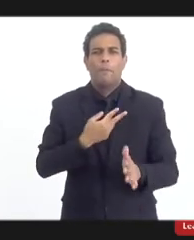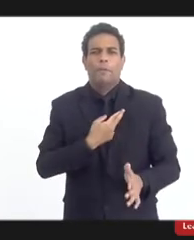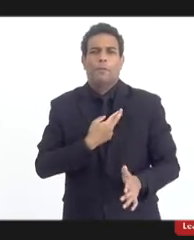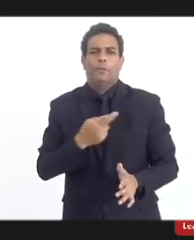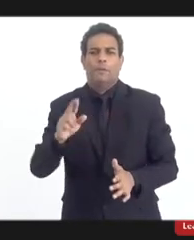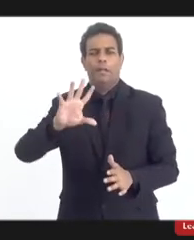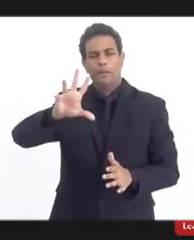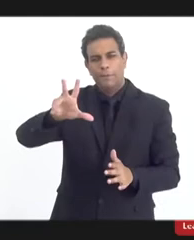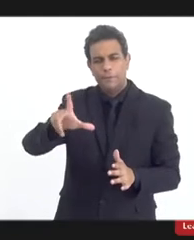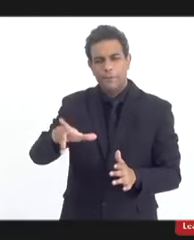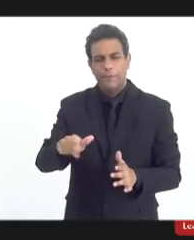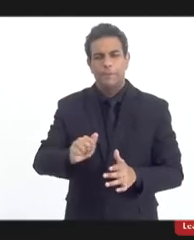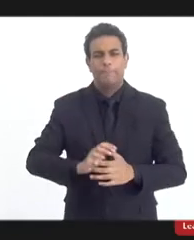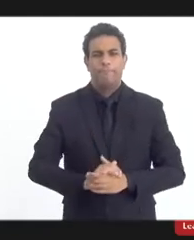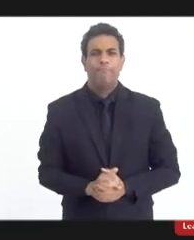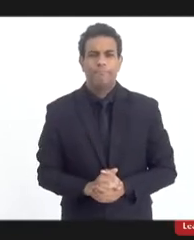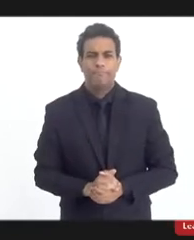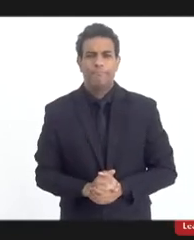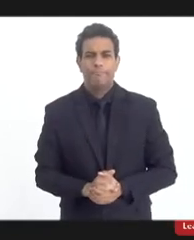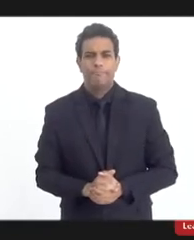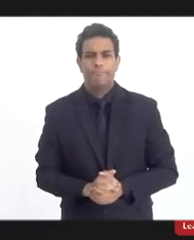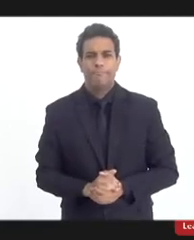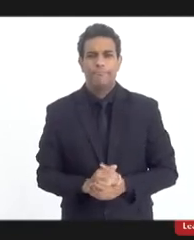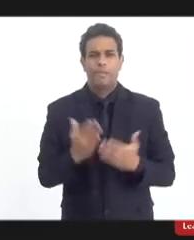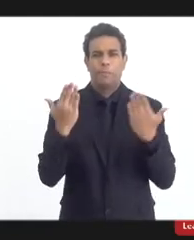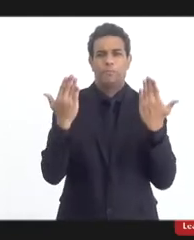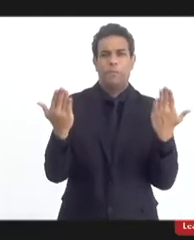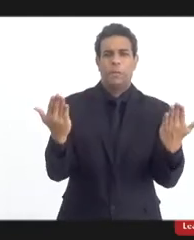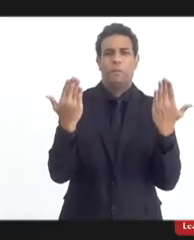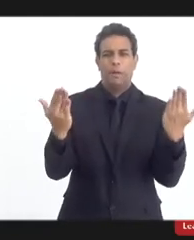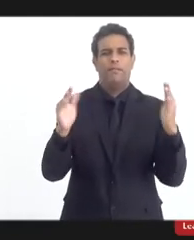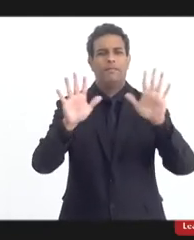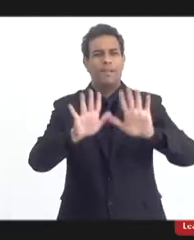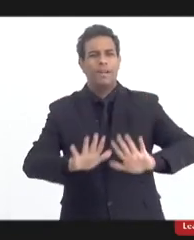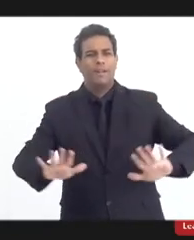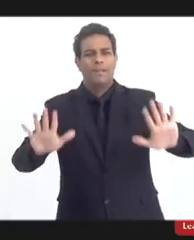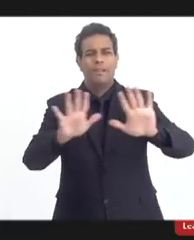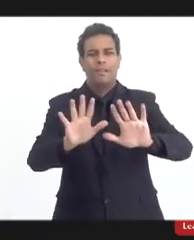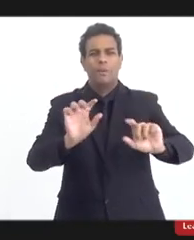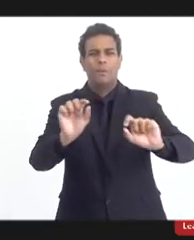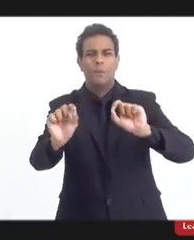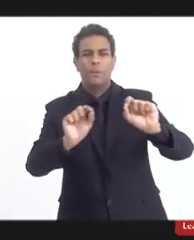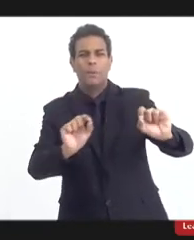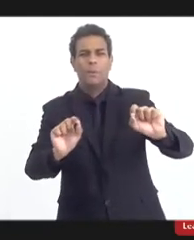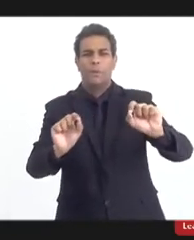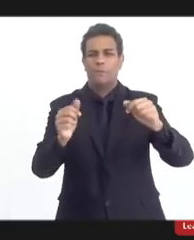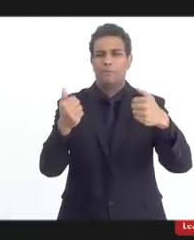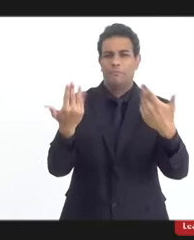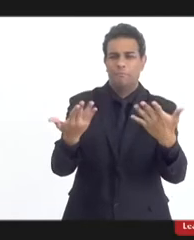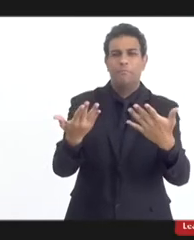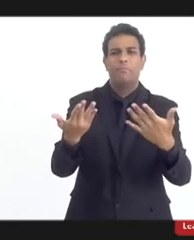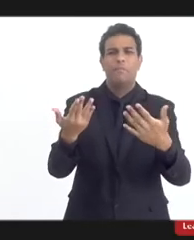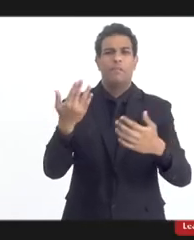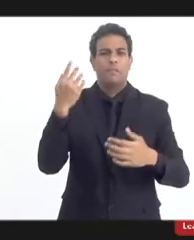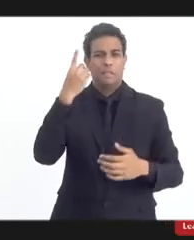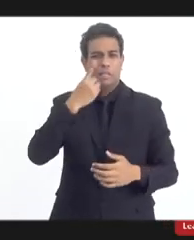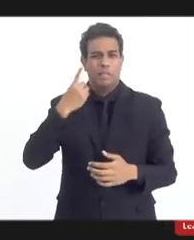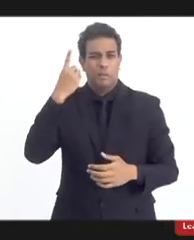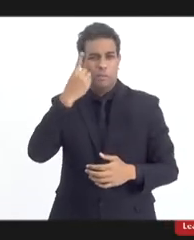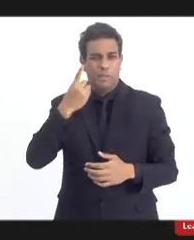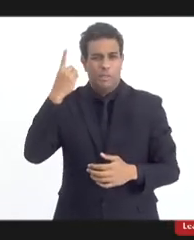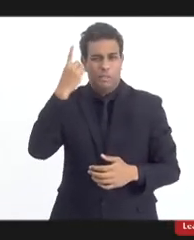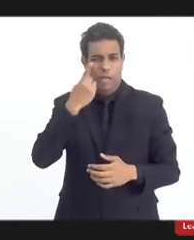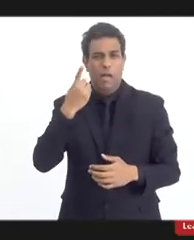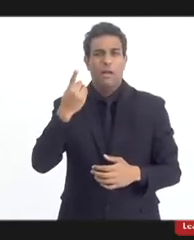Então, a dimensão sancionatória, deputado Atina Nunes, eminente